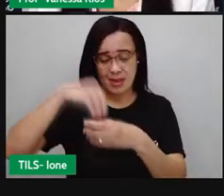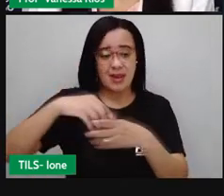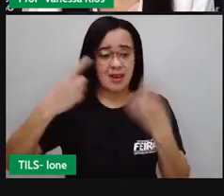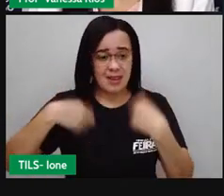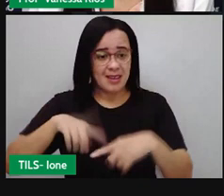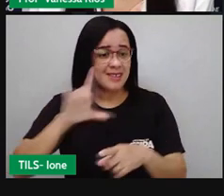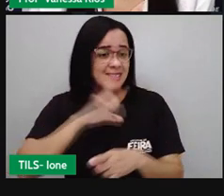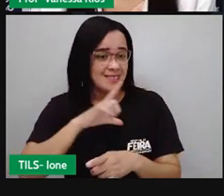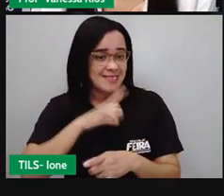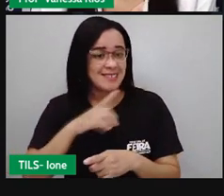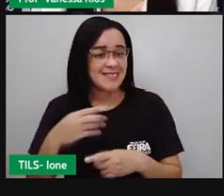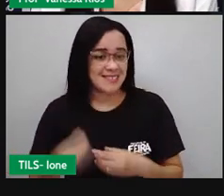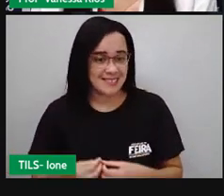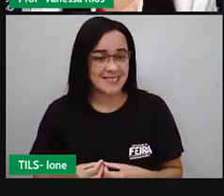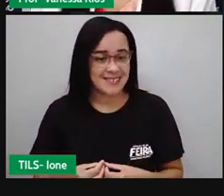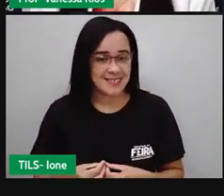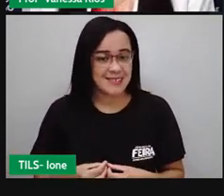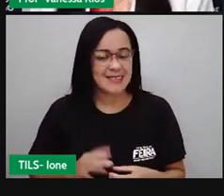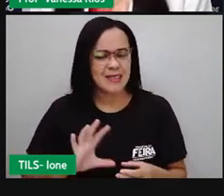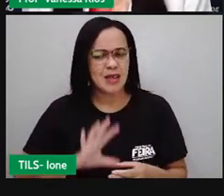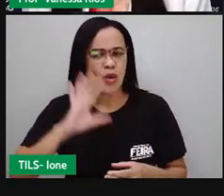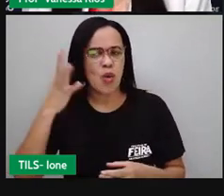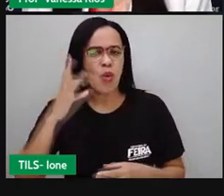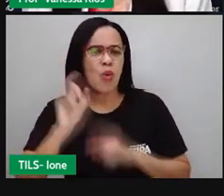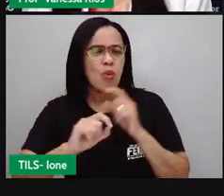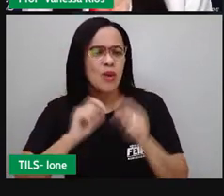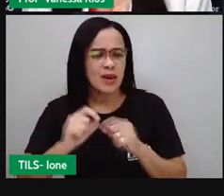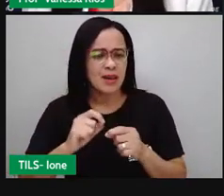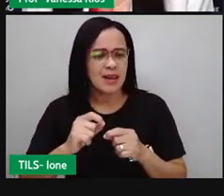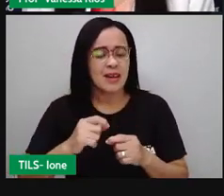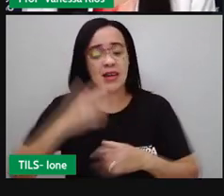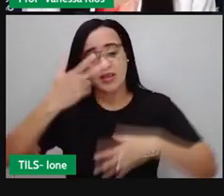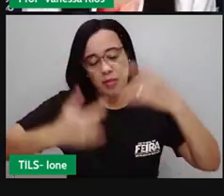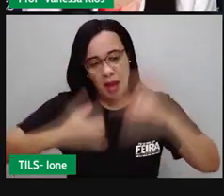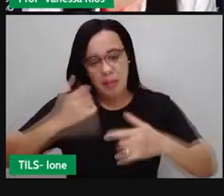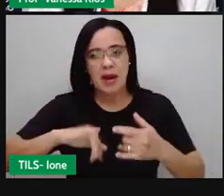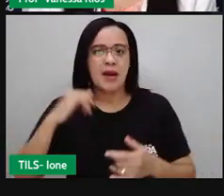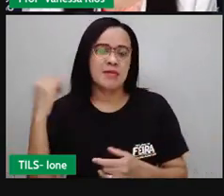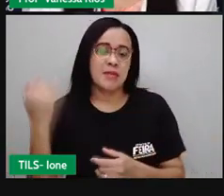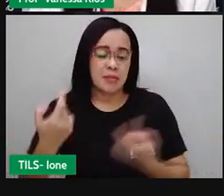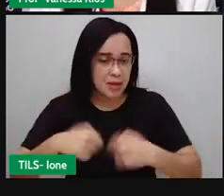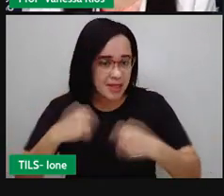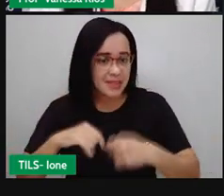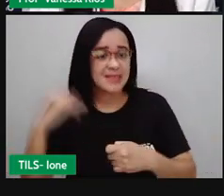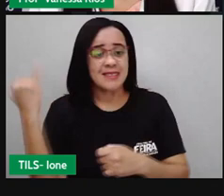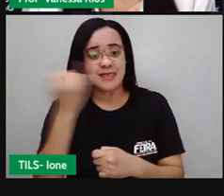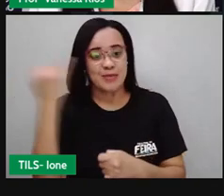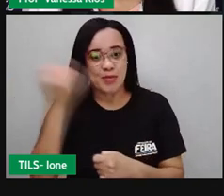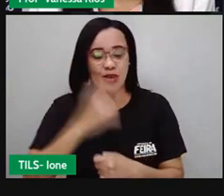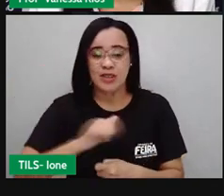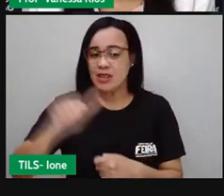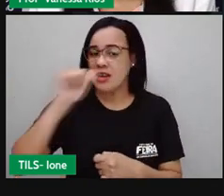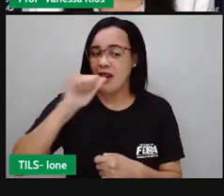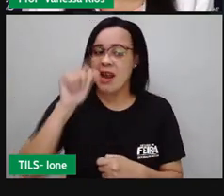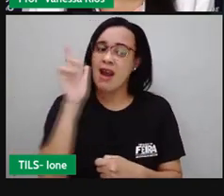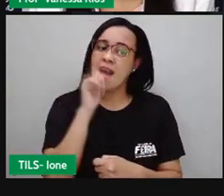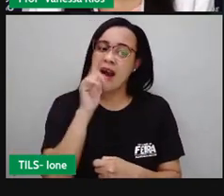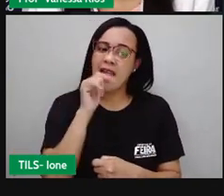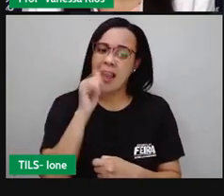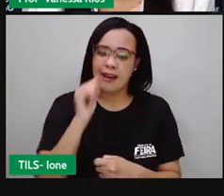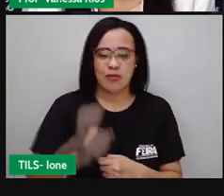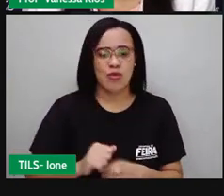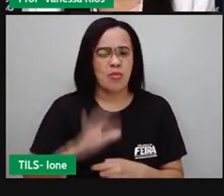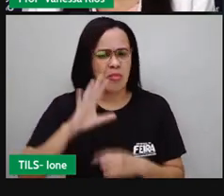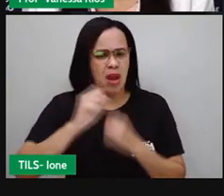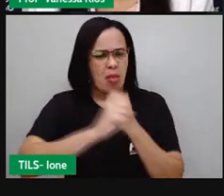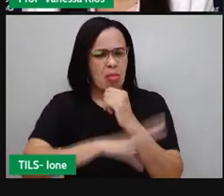A gente fala tanto da importância em ingerir água e por que o nosso corpo coloca esse líquido para fora? A gente